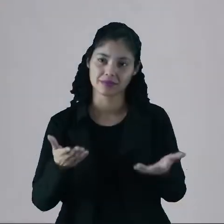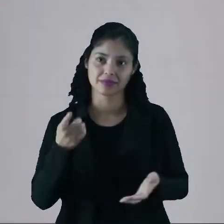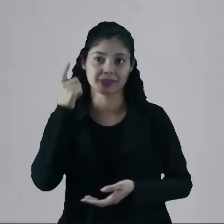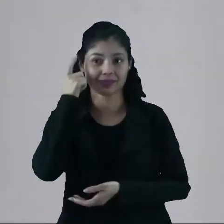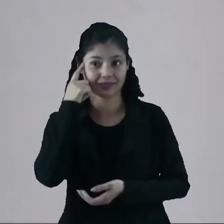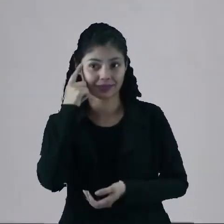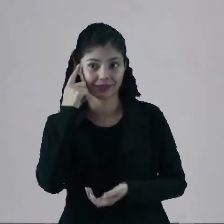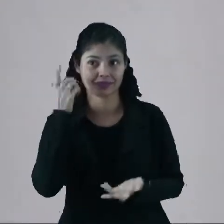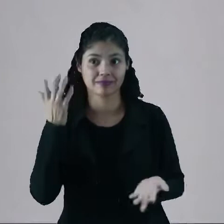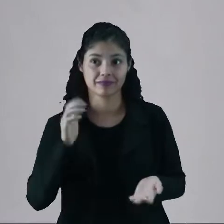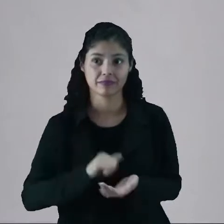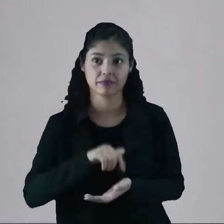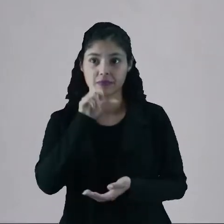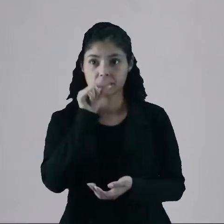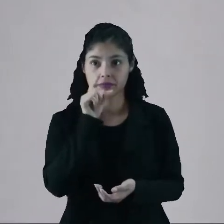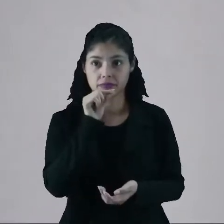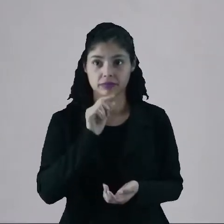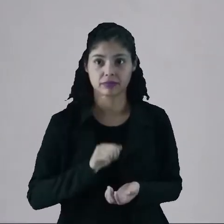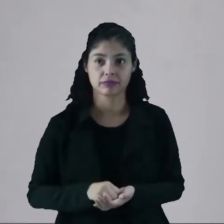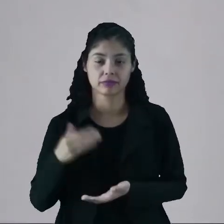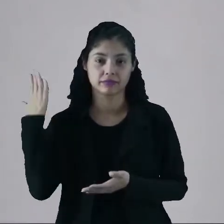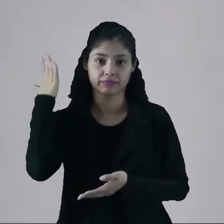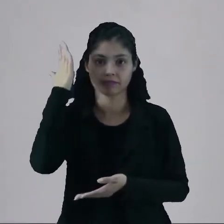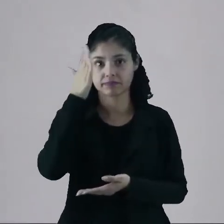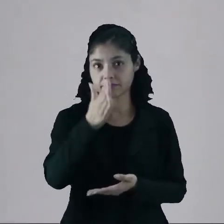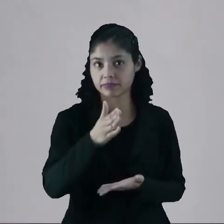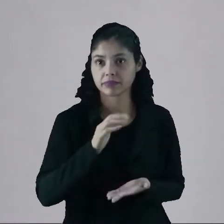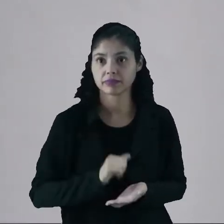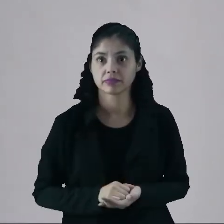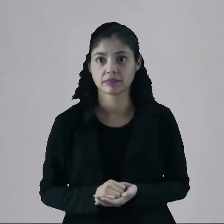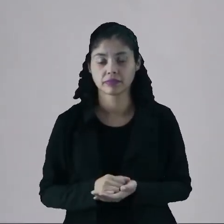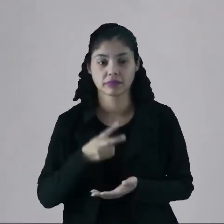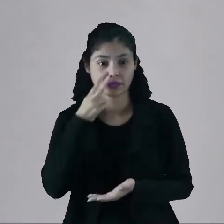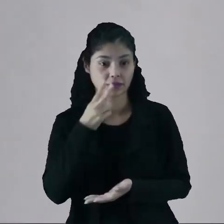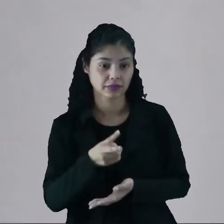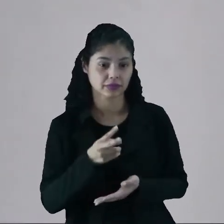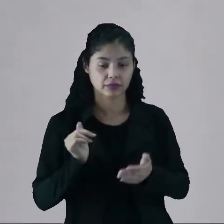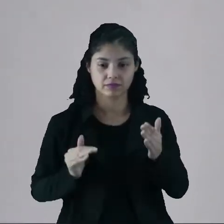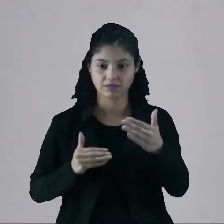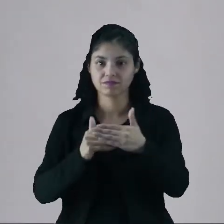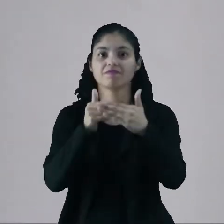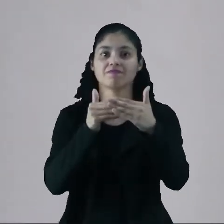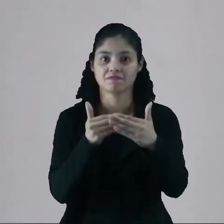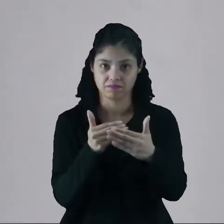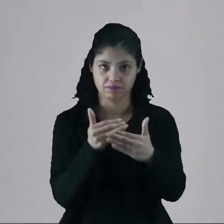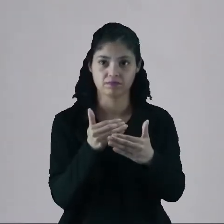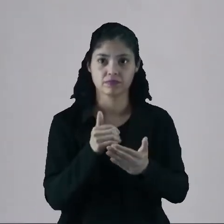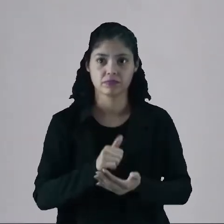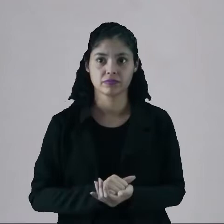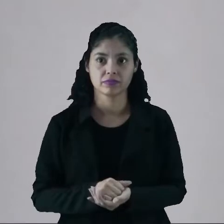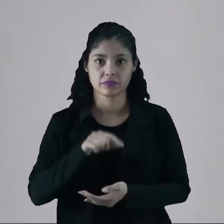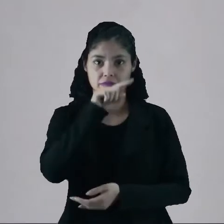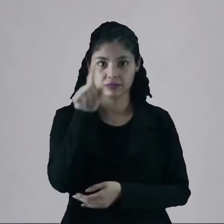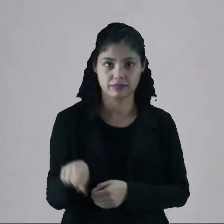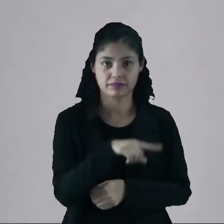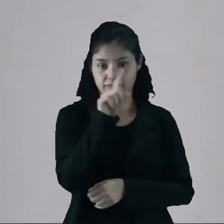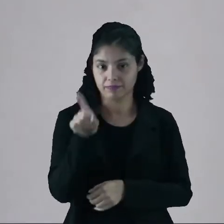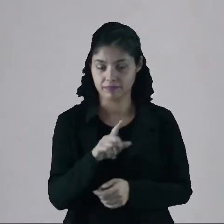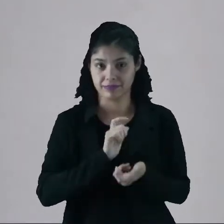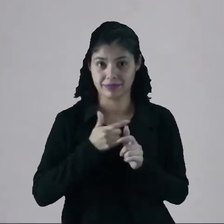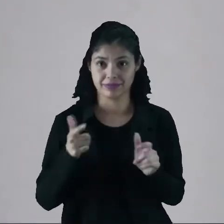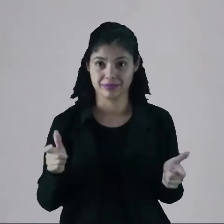Então imagine uma ave fazendo o seu percurso e se depara com um moinho desse